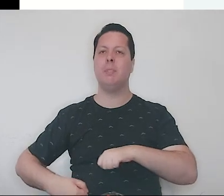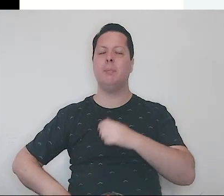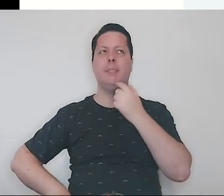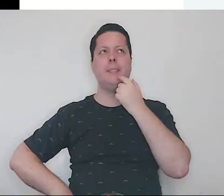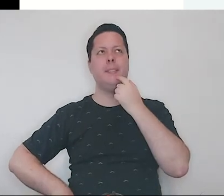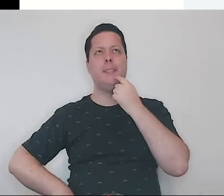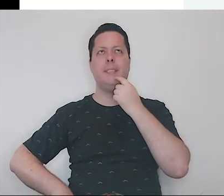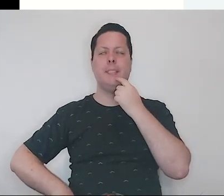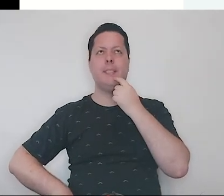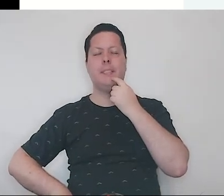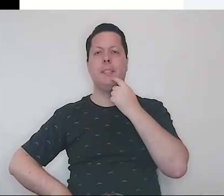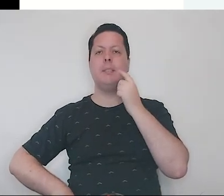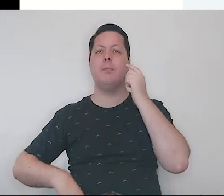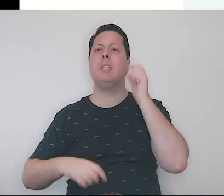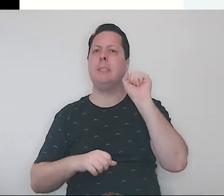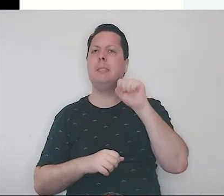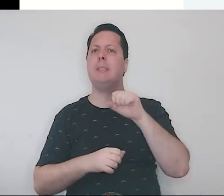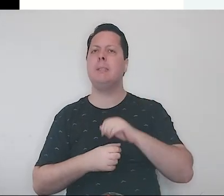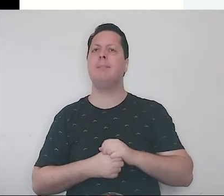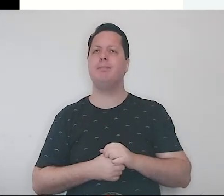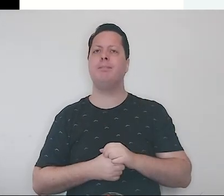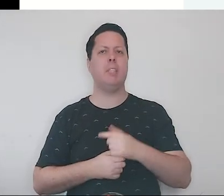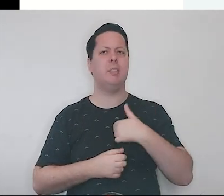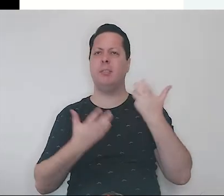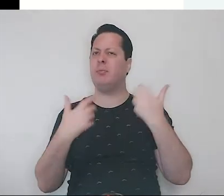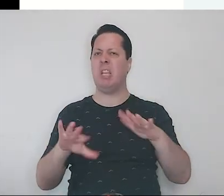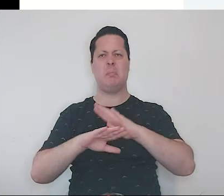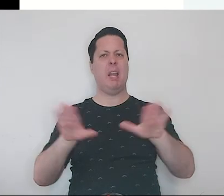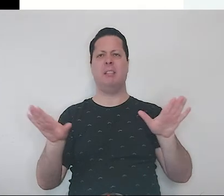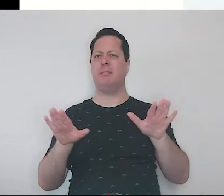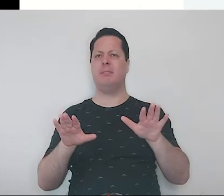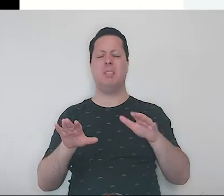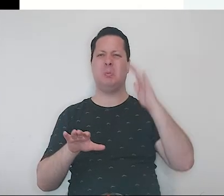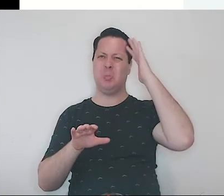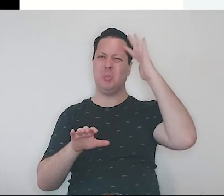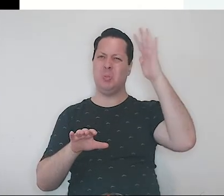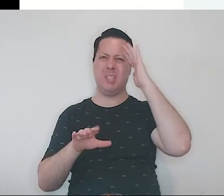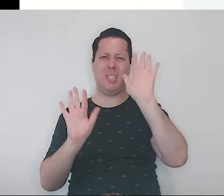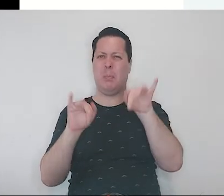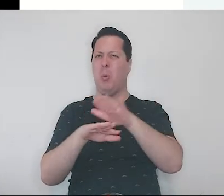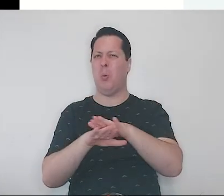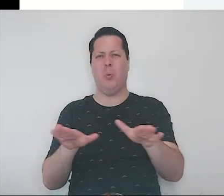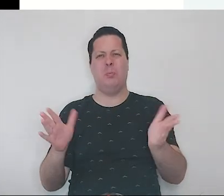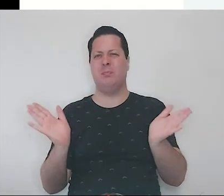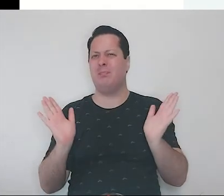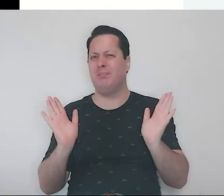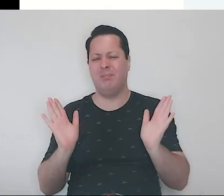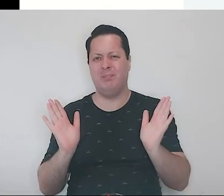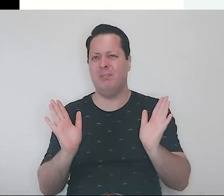assim, né? Nossa! Eu não quero mais comer. Meu sonho já era. Quer dizer,